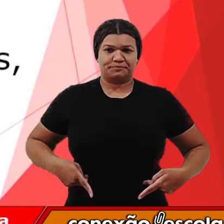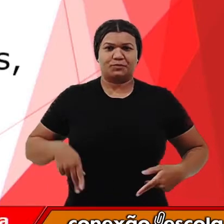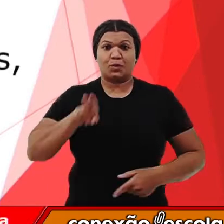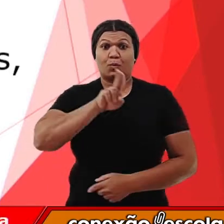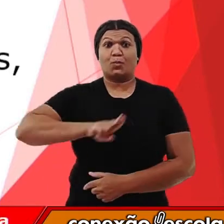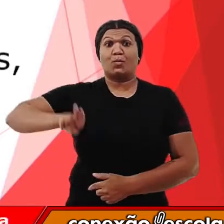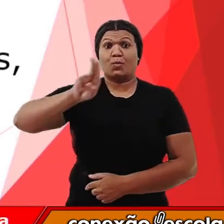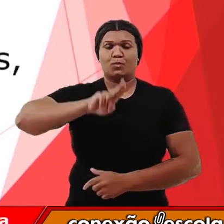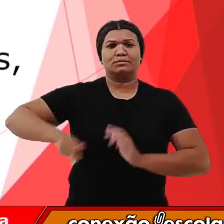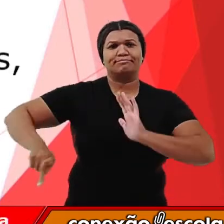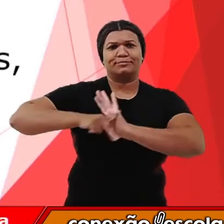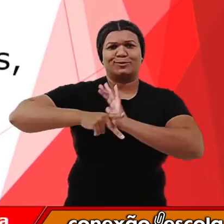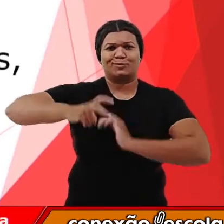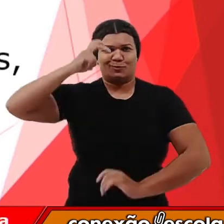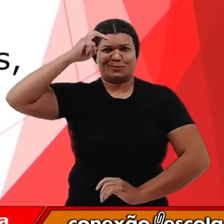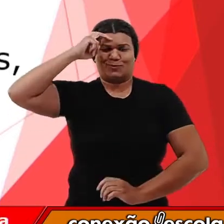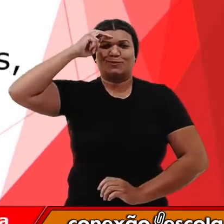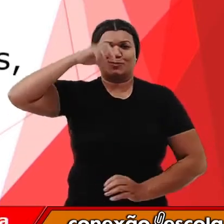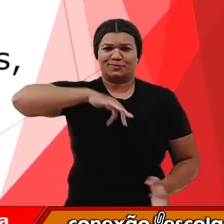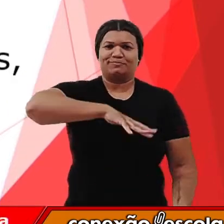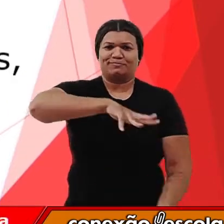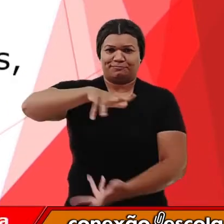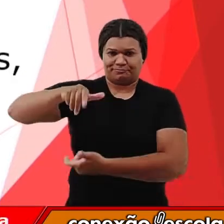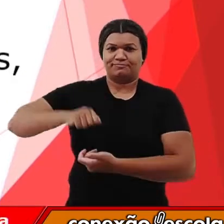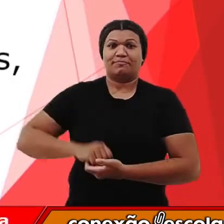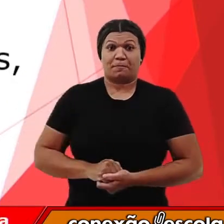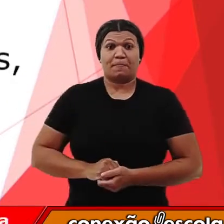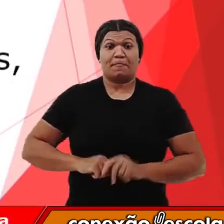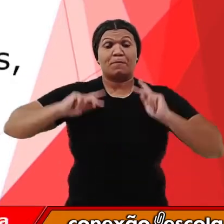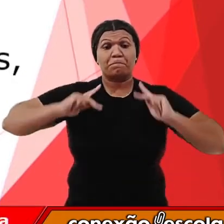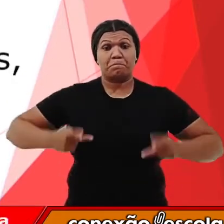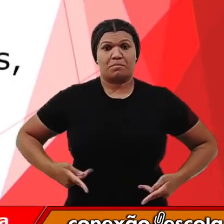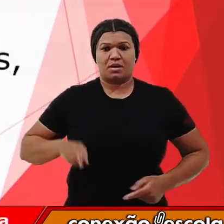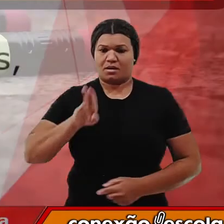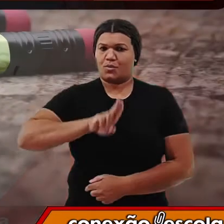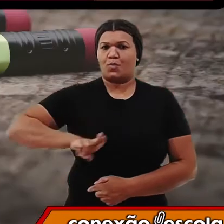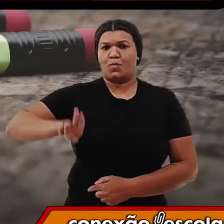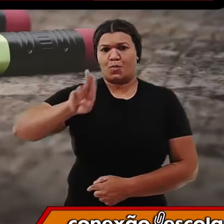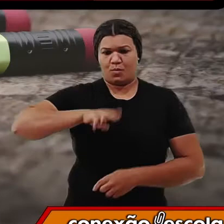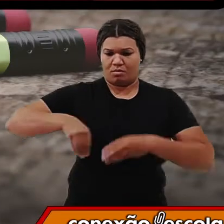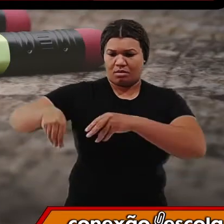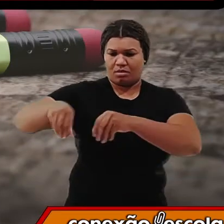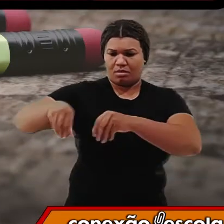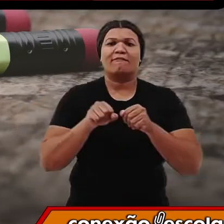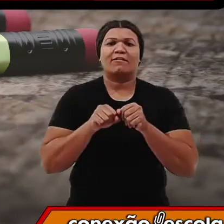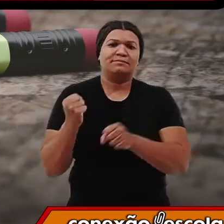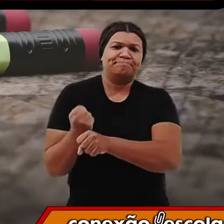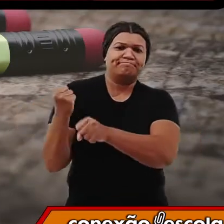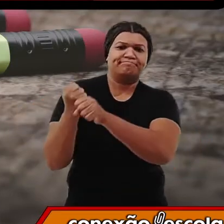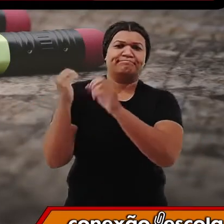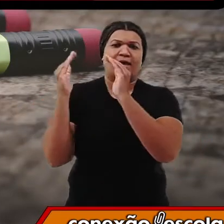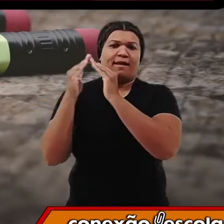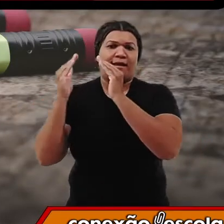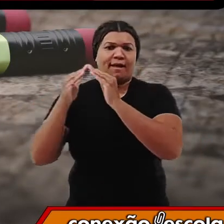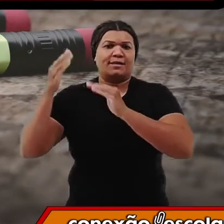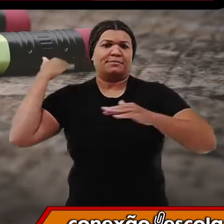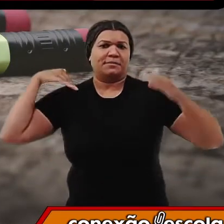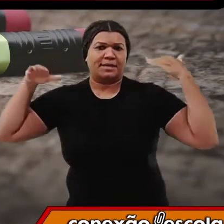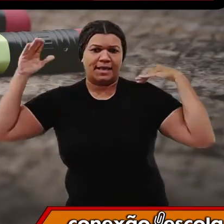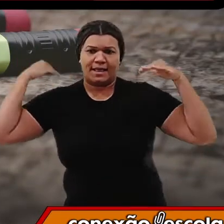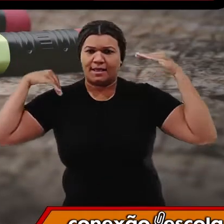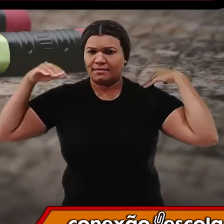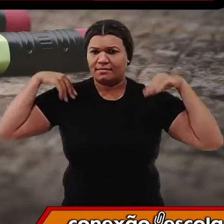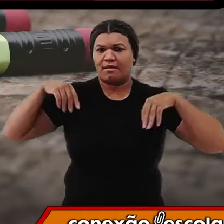utilização cultural da terra. O homem utiliza a terra para moradia, para o lazer, para o plantio,